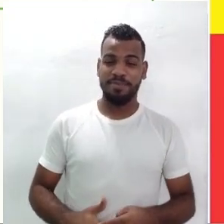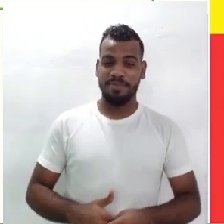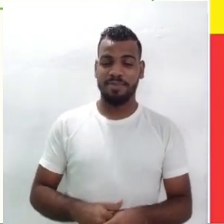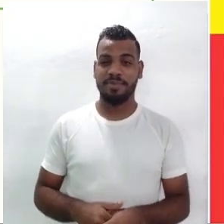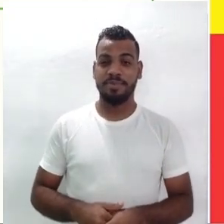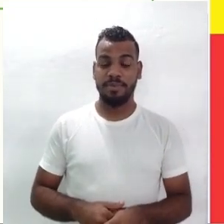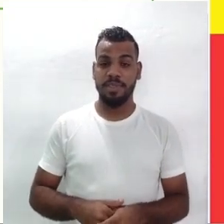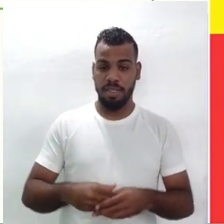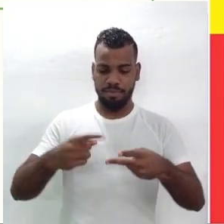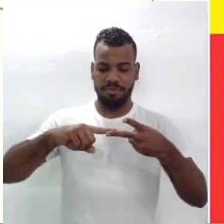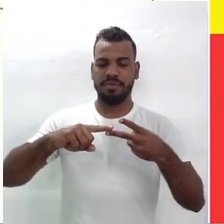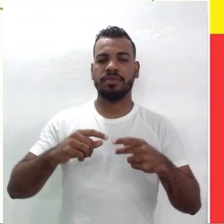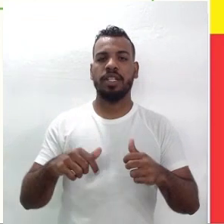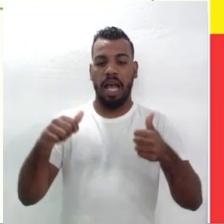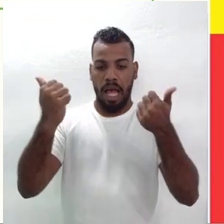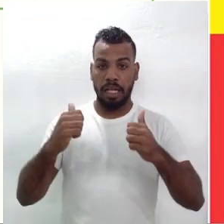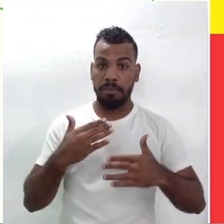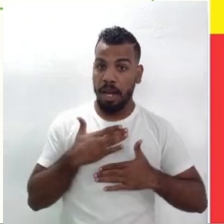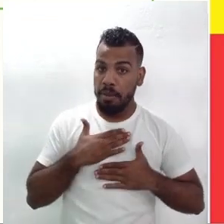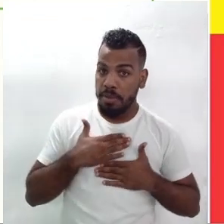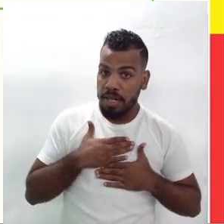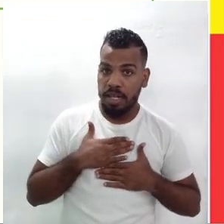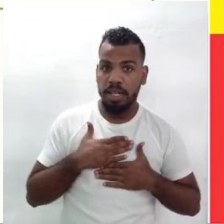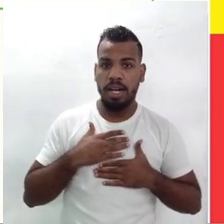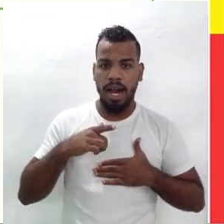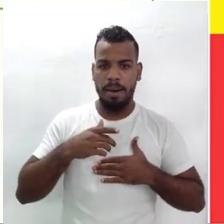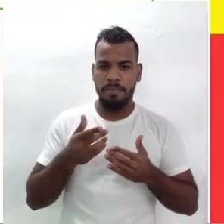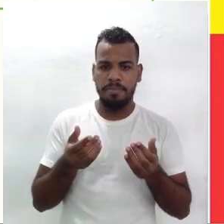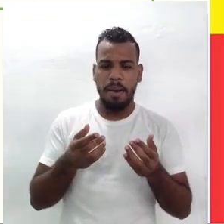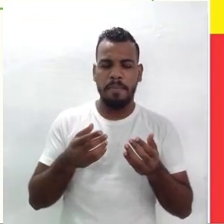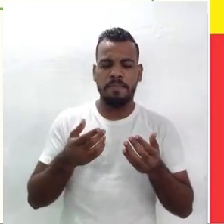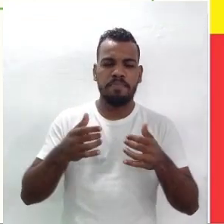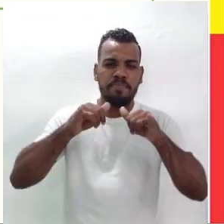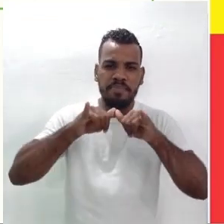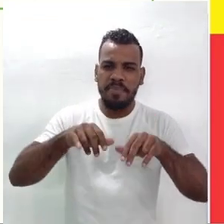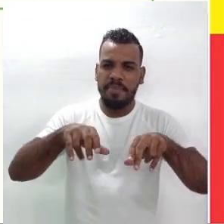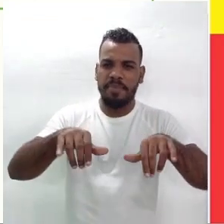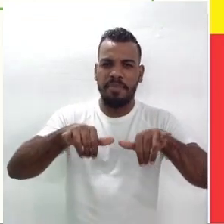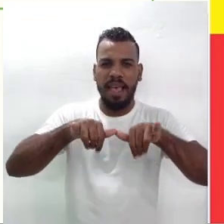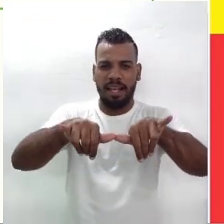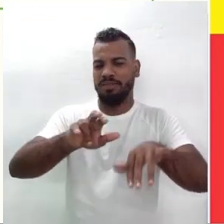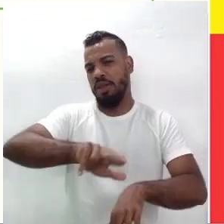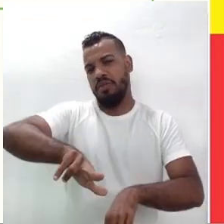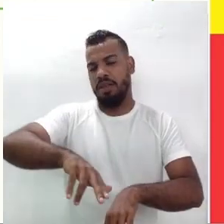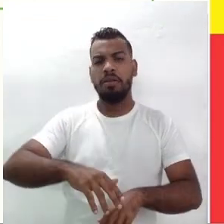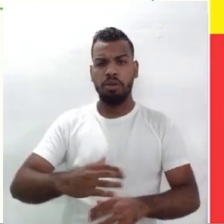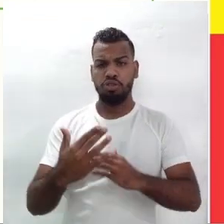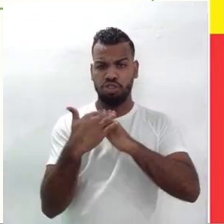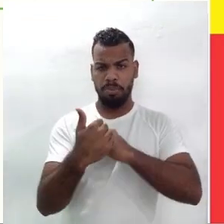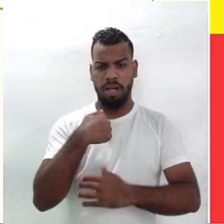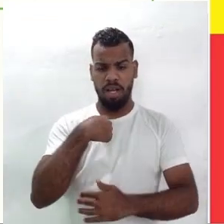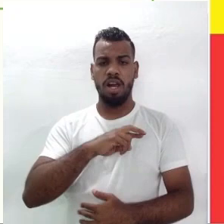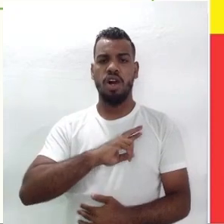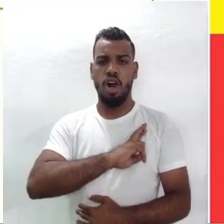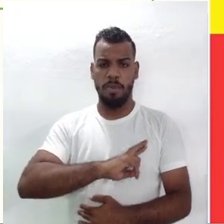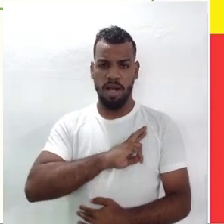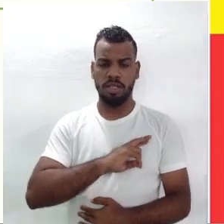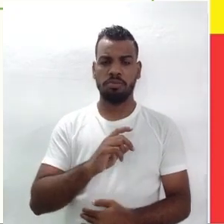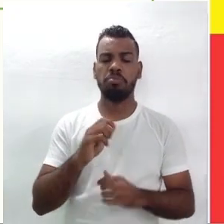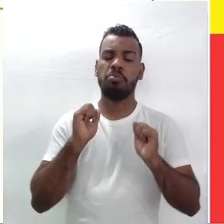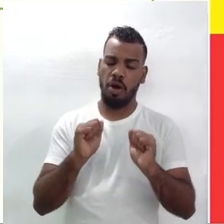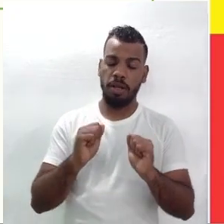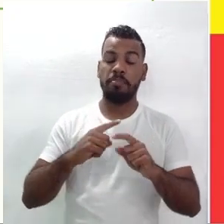A arte, para mim, não é produto de mercado. Podem me chamar de romântico. A arte, para mim, é missão,